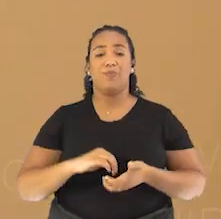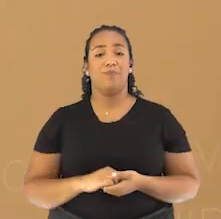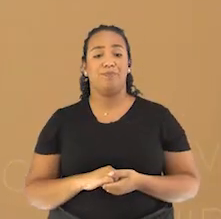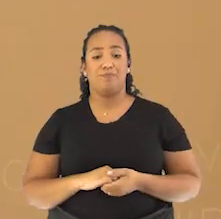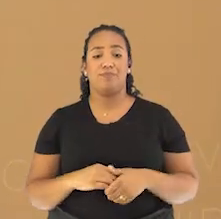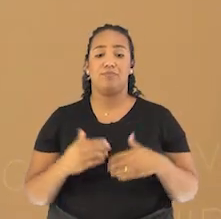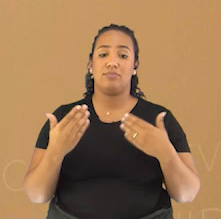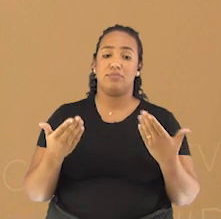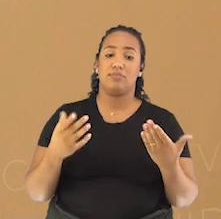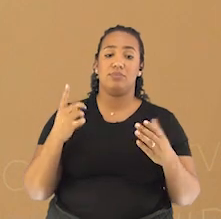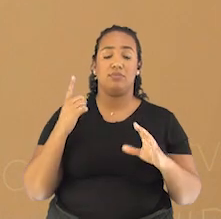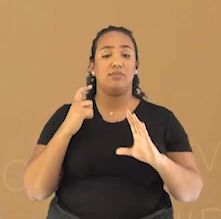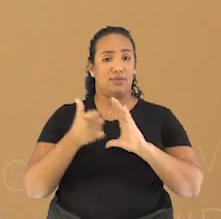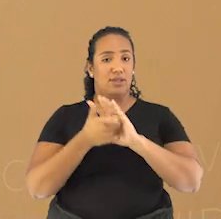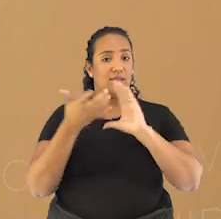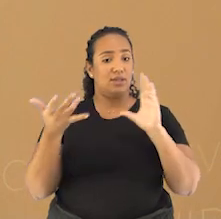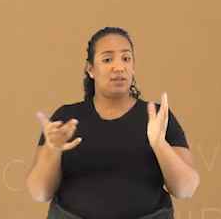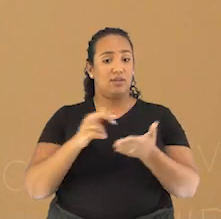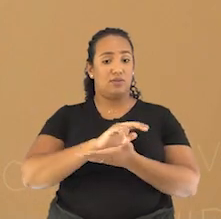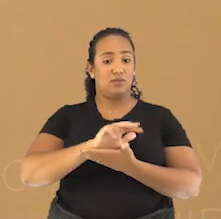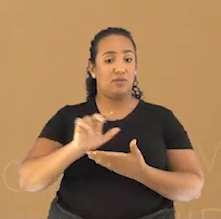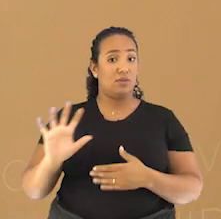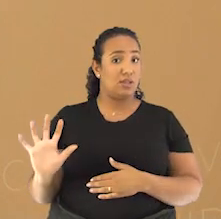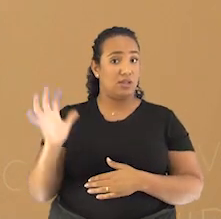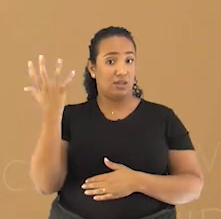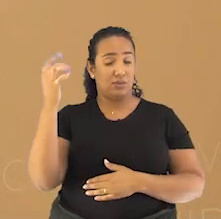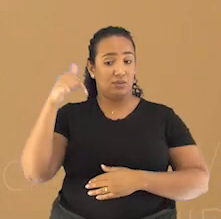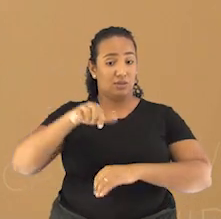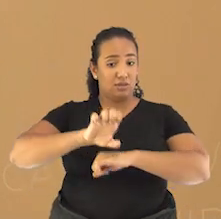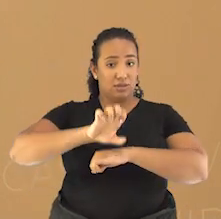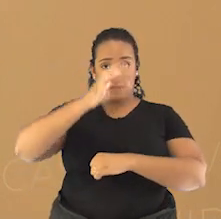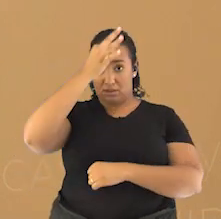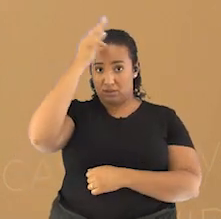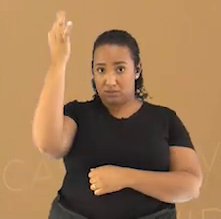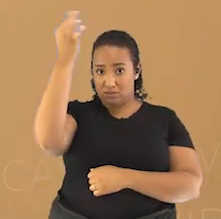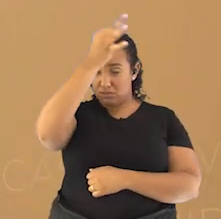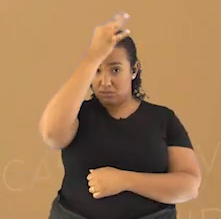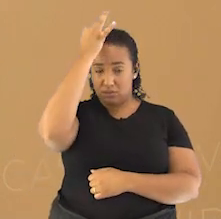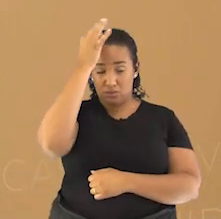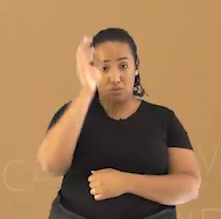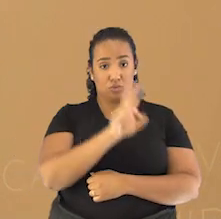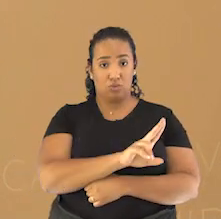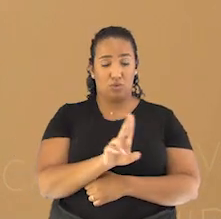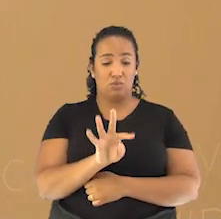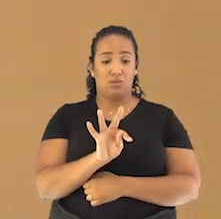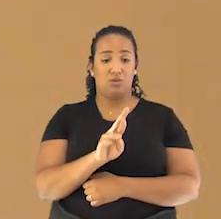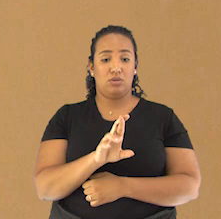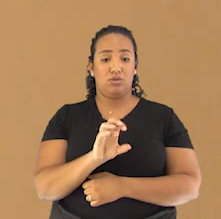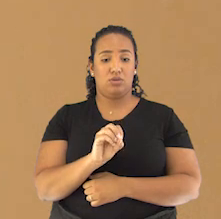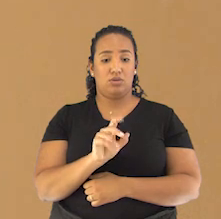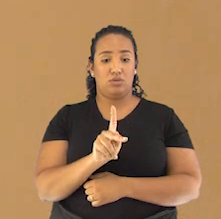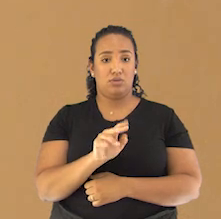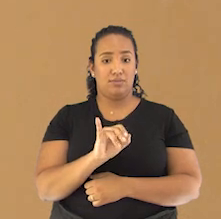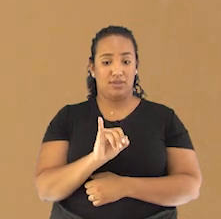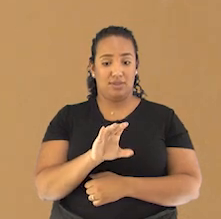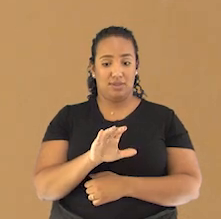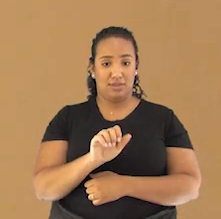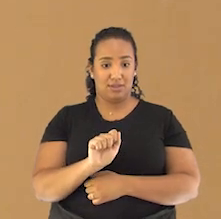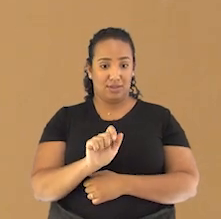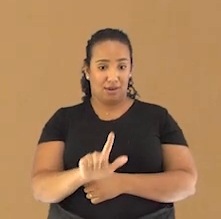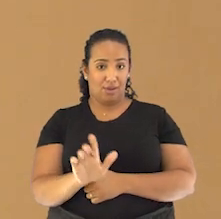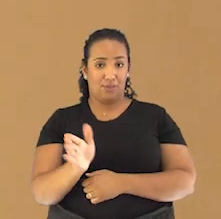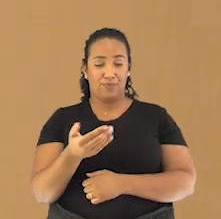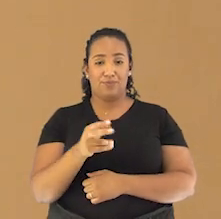e outras características, o clima do estado é tido como tropical úmido. É chamado assim. Veja quantas coisas